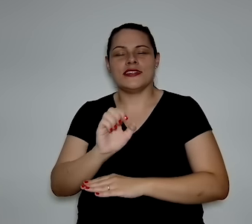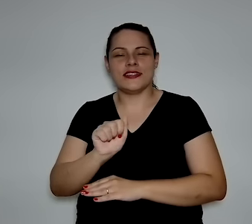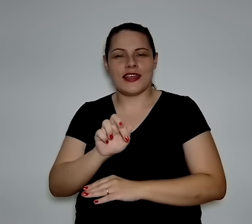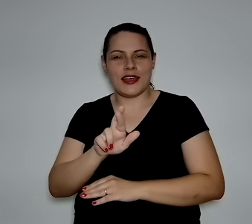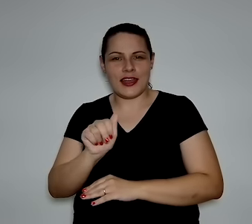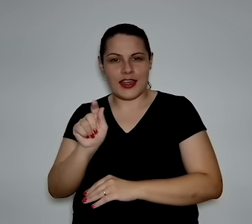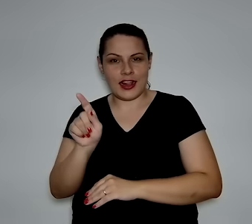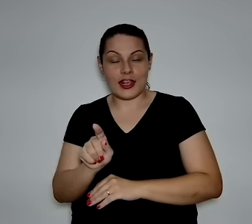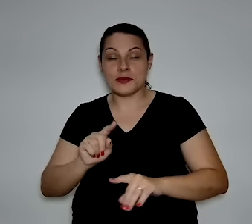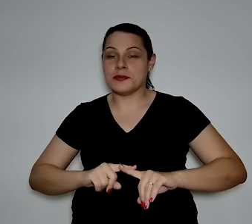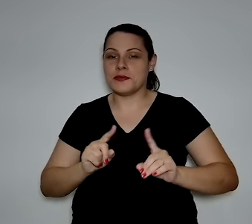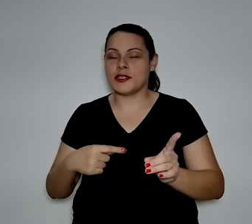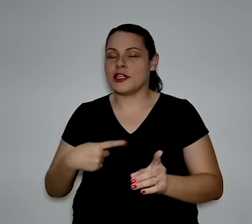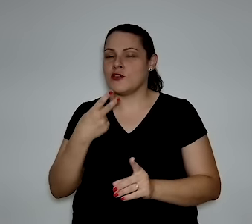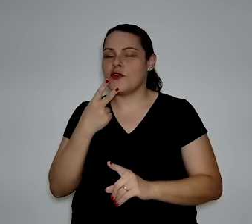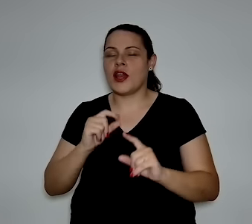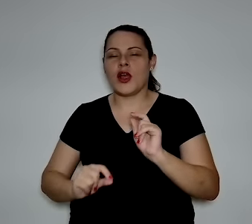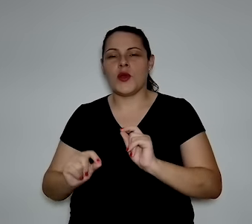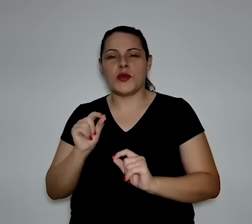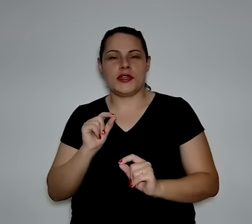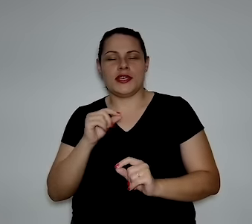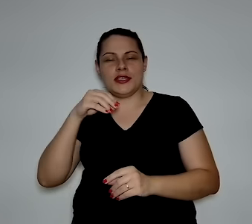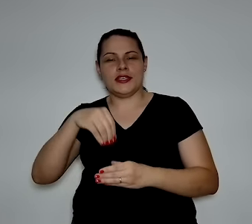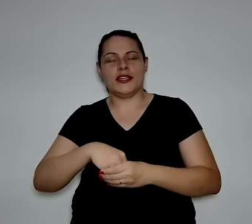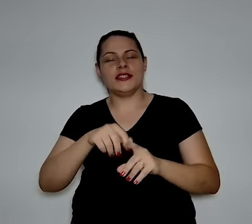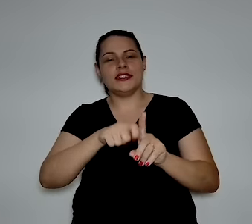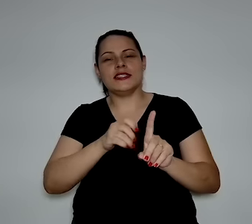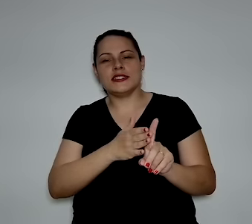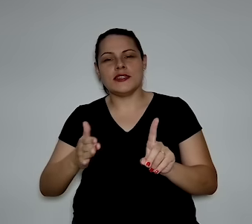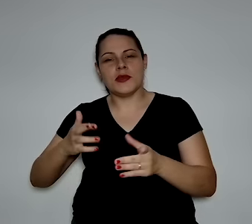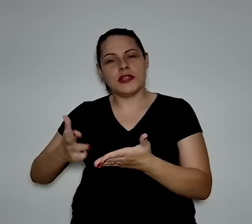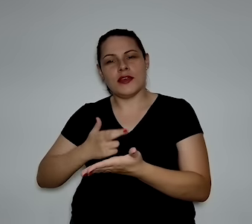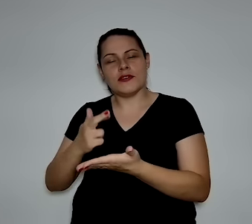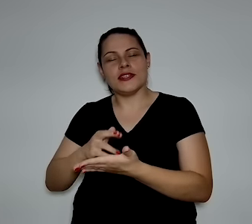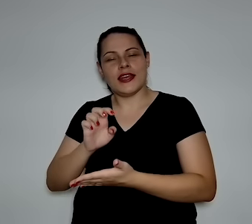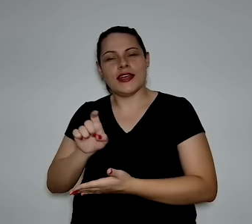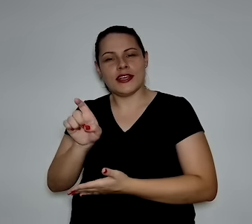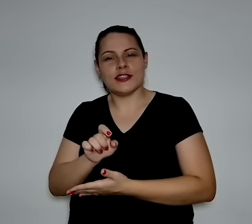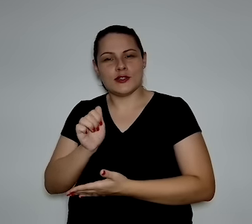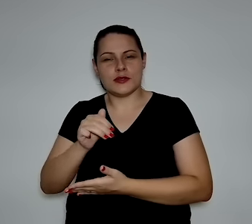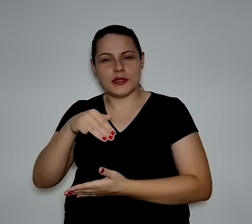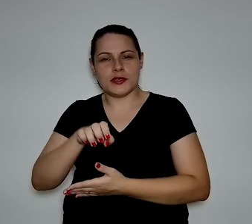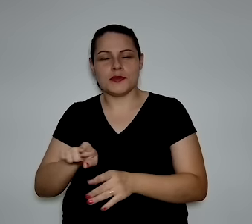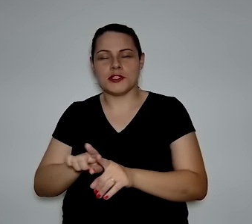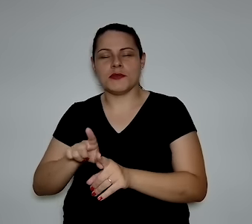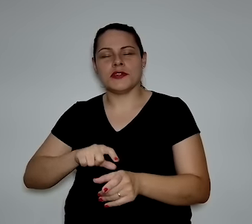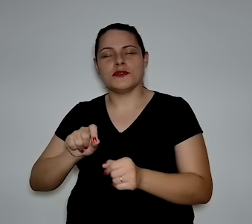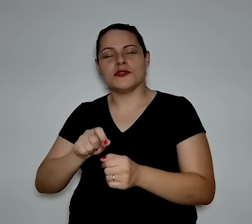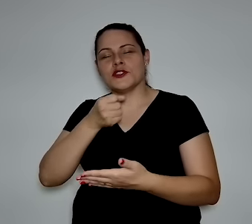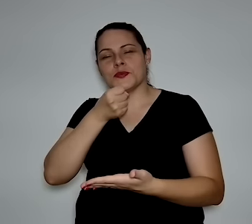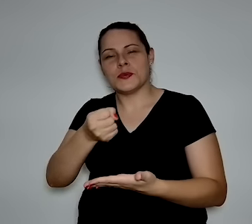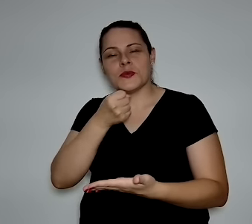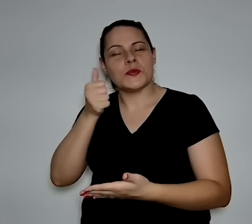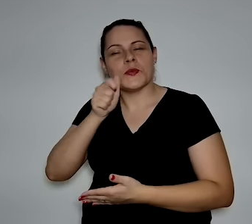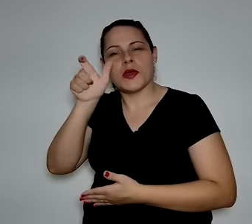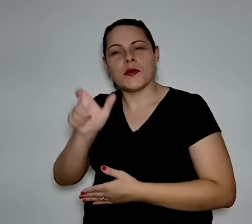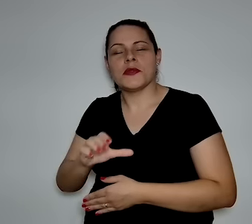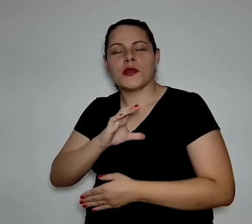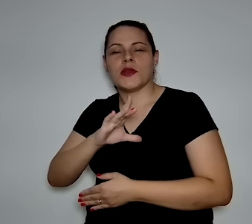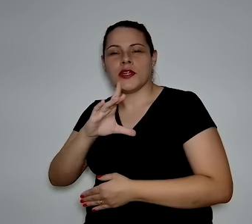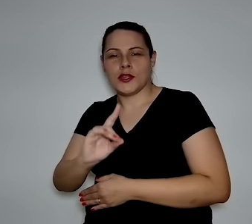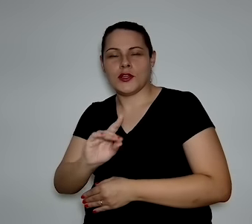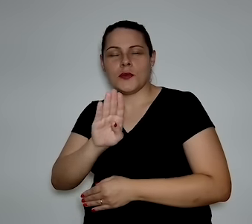Mas eu, até na edição deste mês da Exame, eu fiz uma entrevista com a